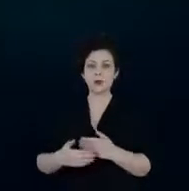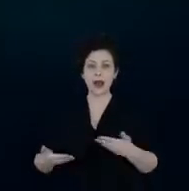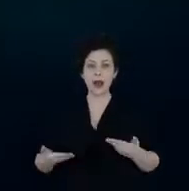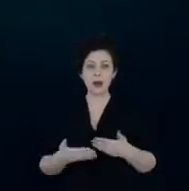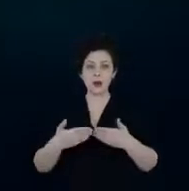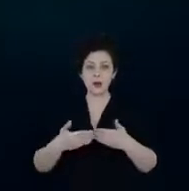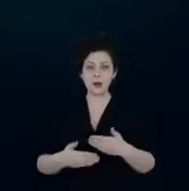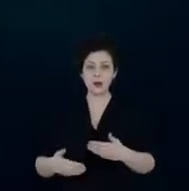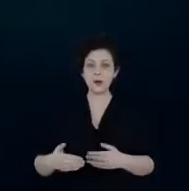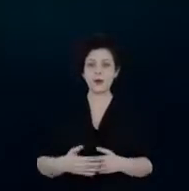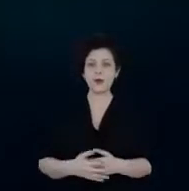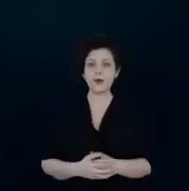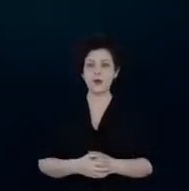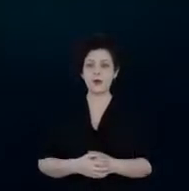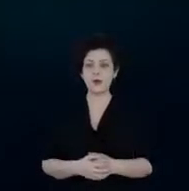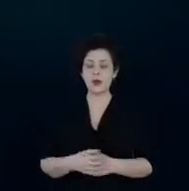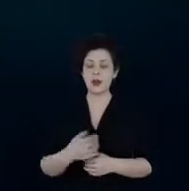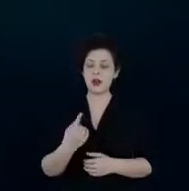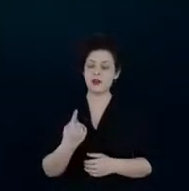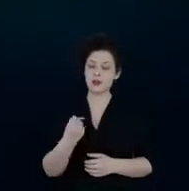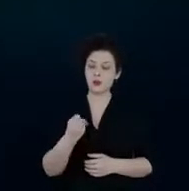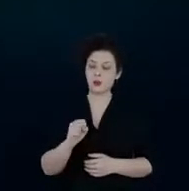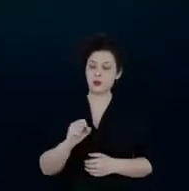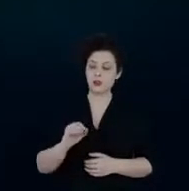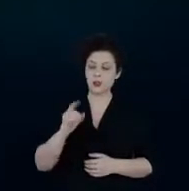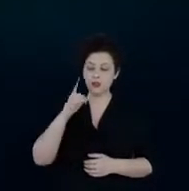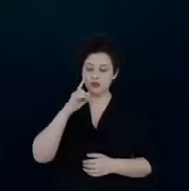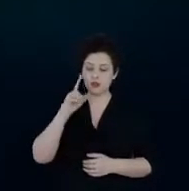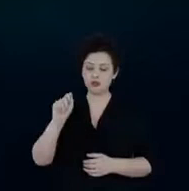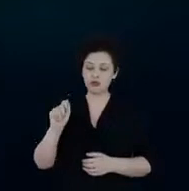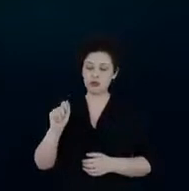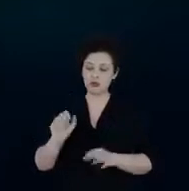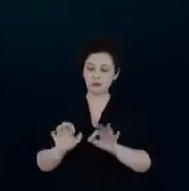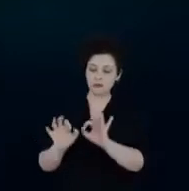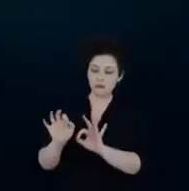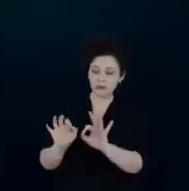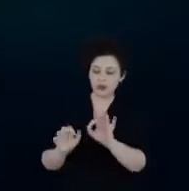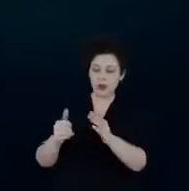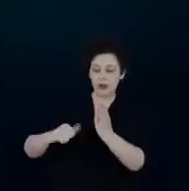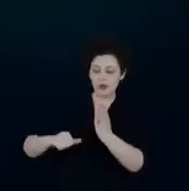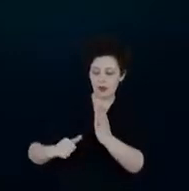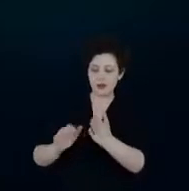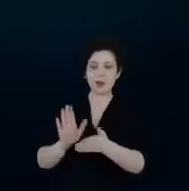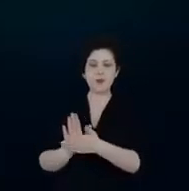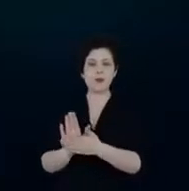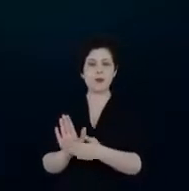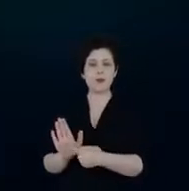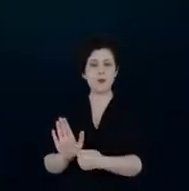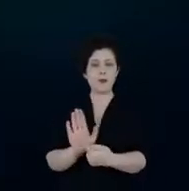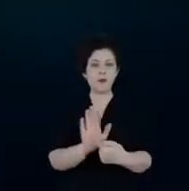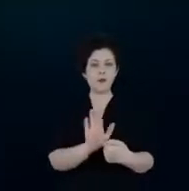tem 180 dias para elaborar e apresentar os projetos para avaliação inicial da ANEL.